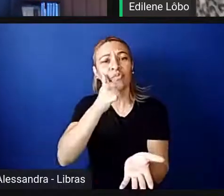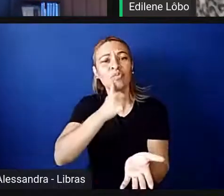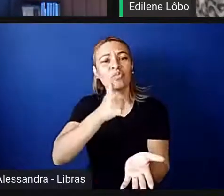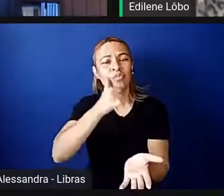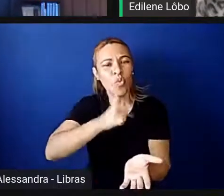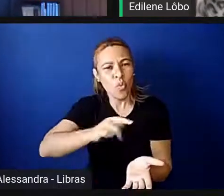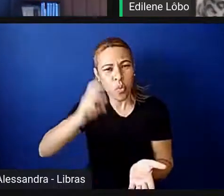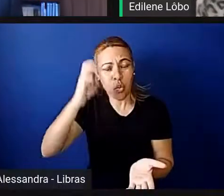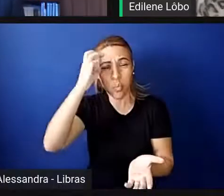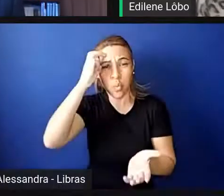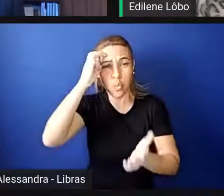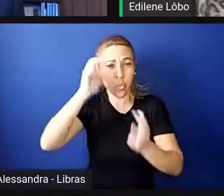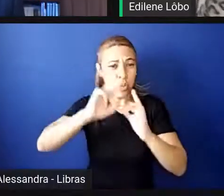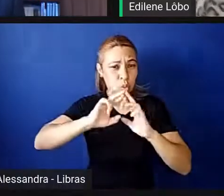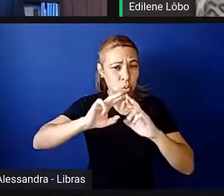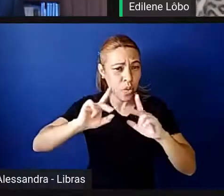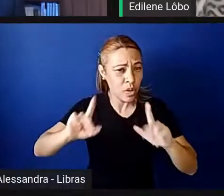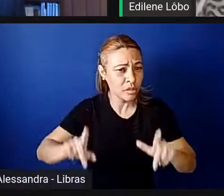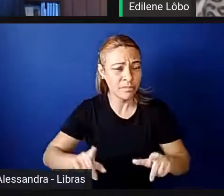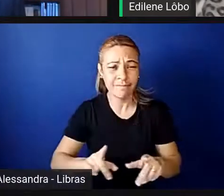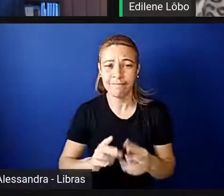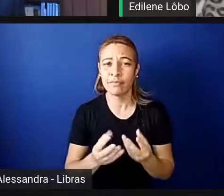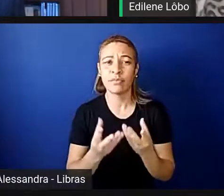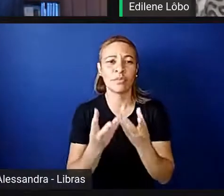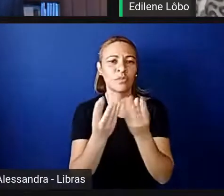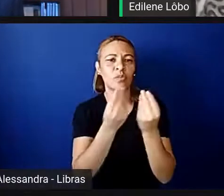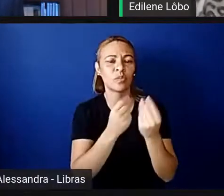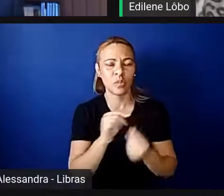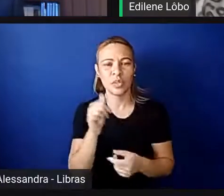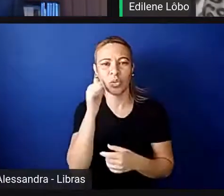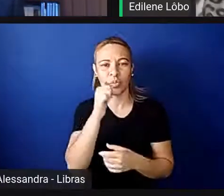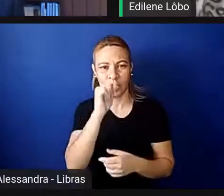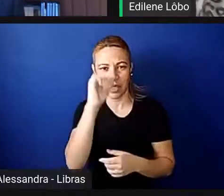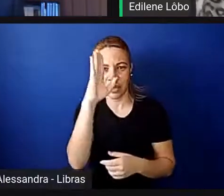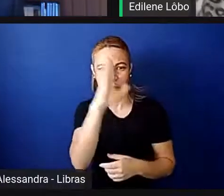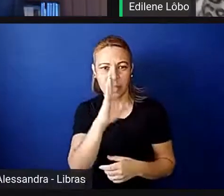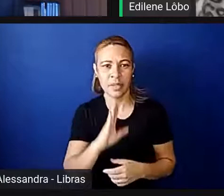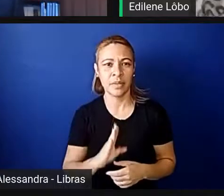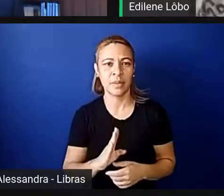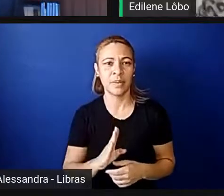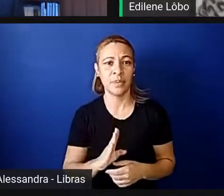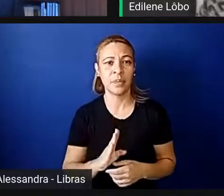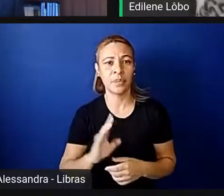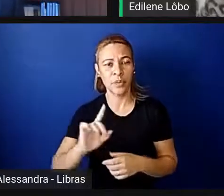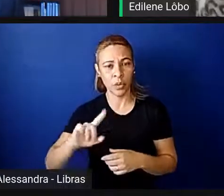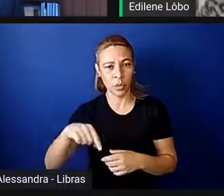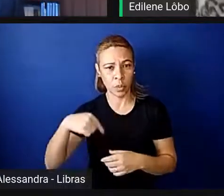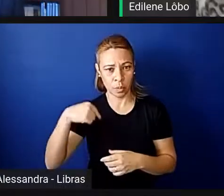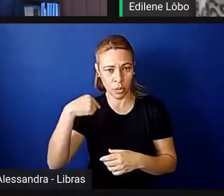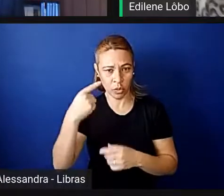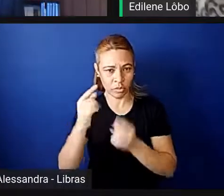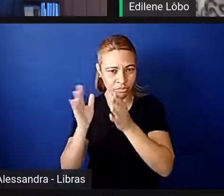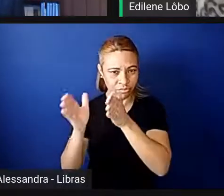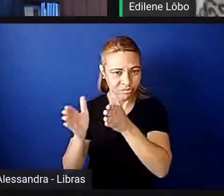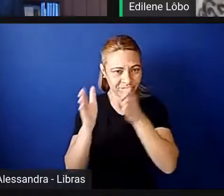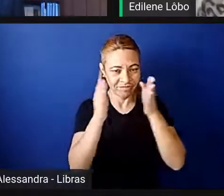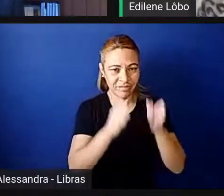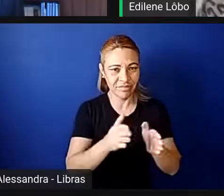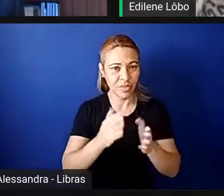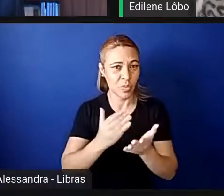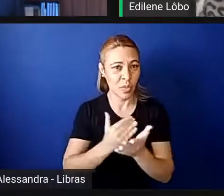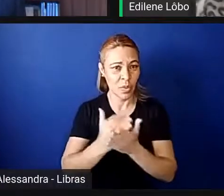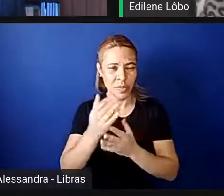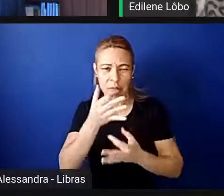étnica que compõe as mulheres do Brasil. No próximo bloco em que começarmos os debates